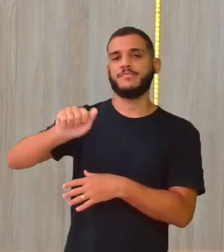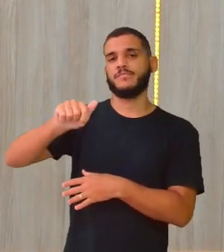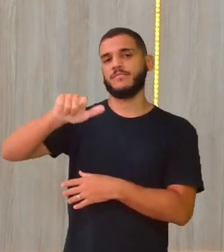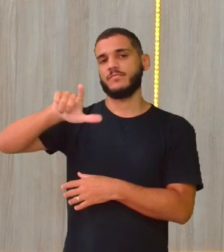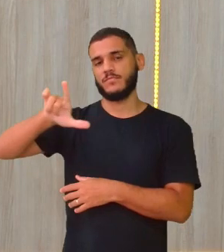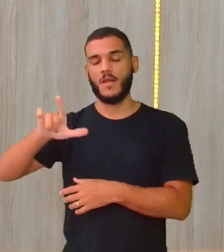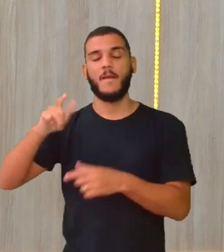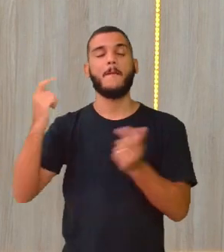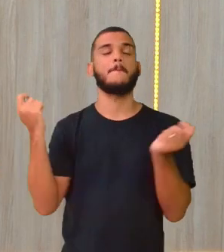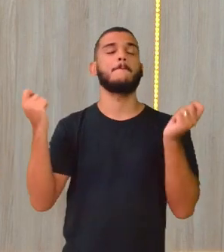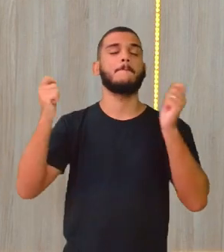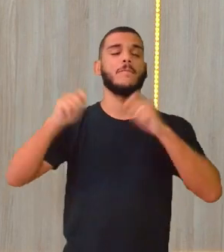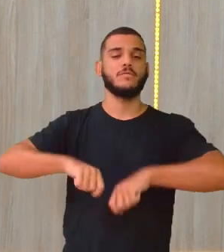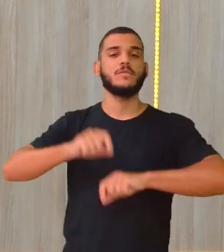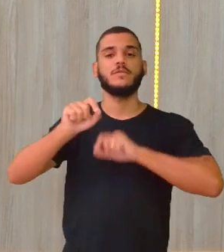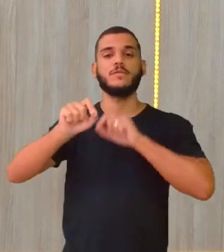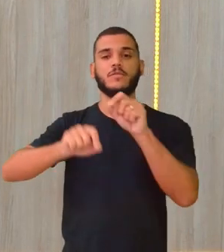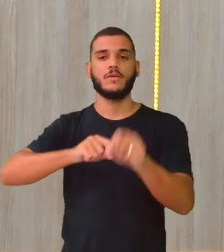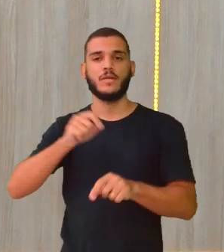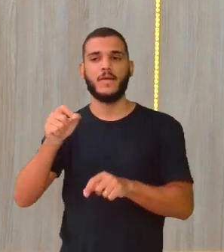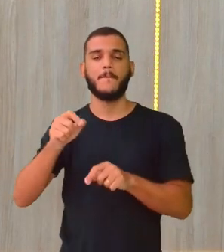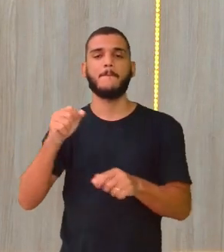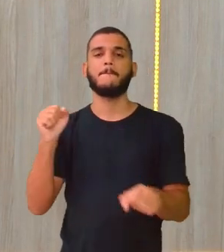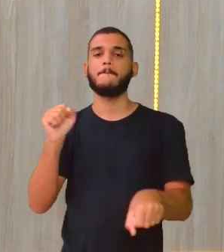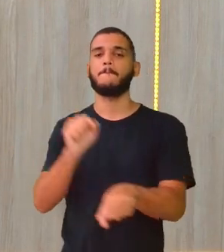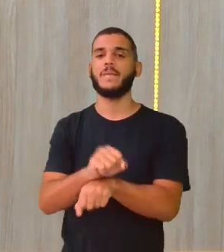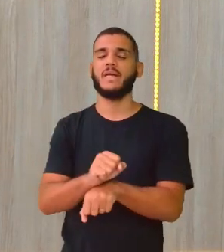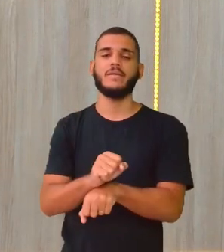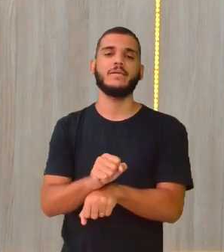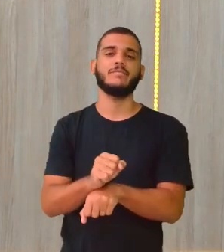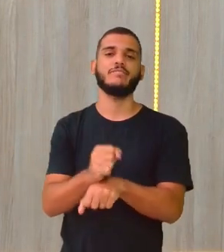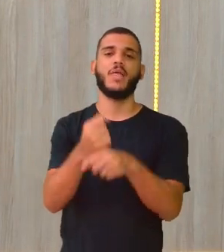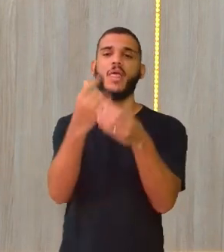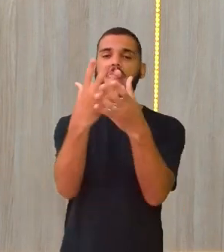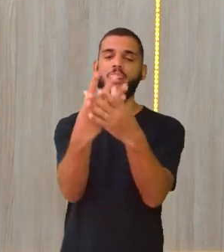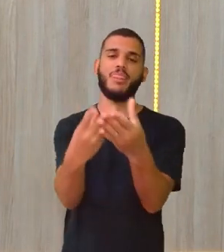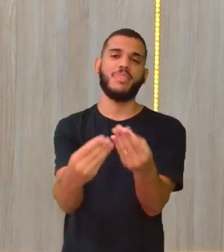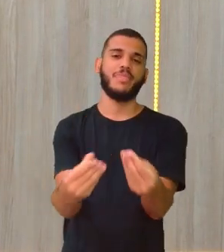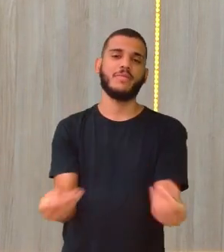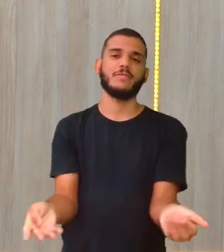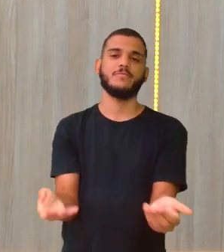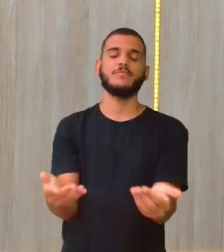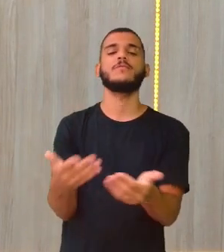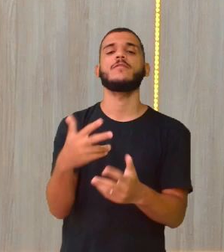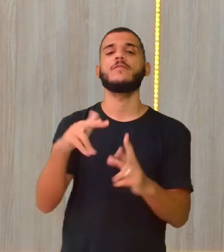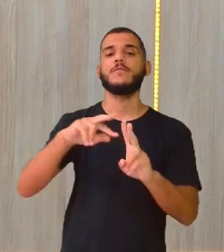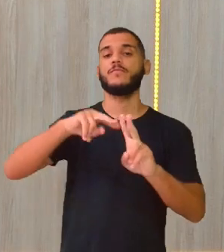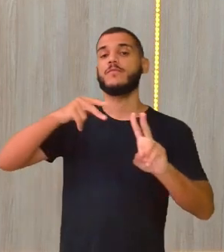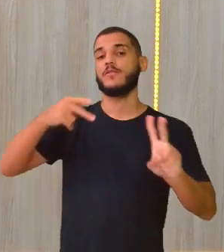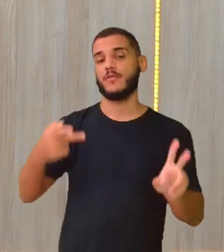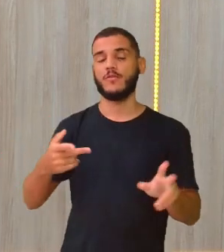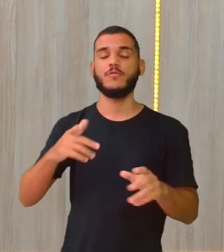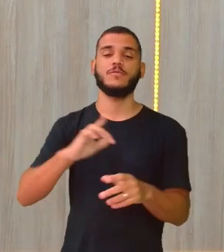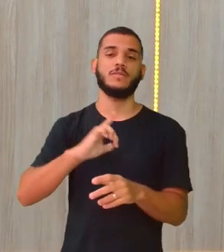deter a destruição da biodiversidade e dos seus recursos. Então, a gente, é comum ver aí o